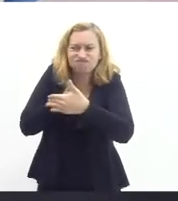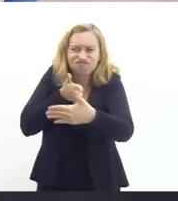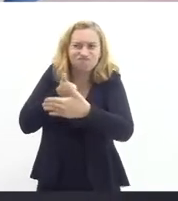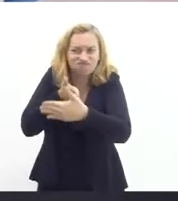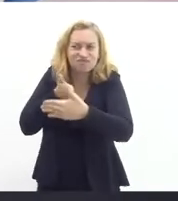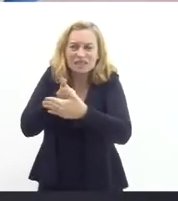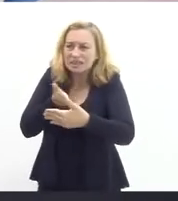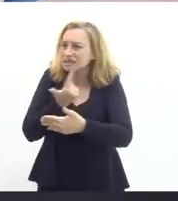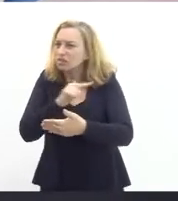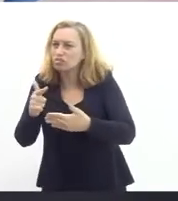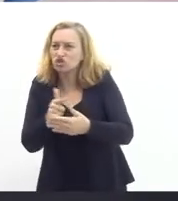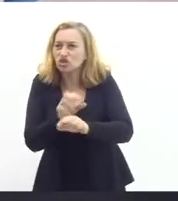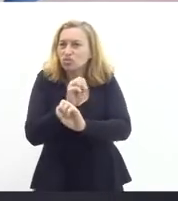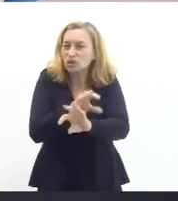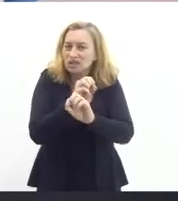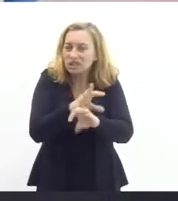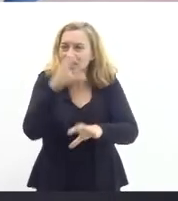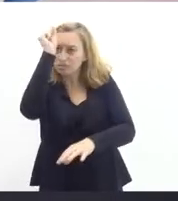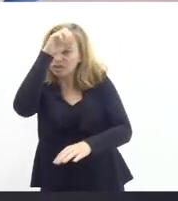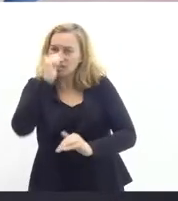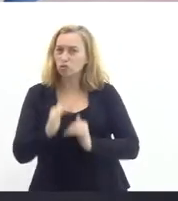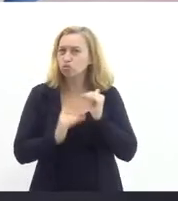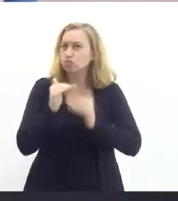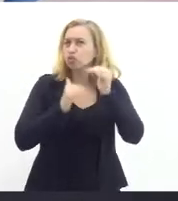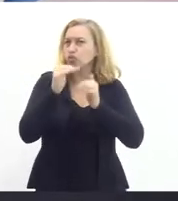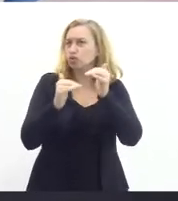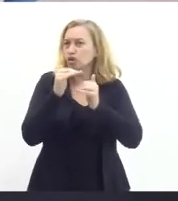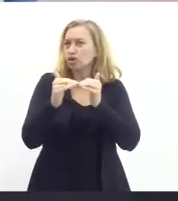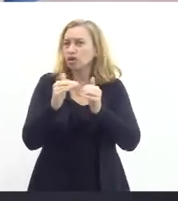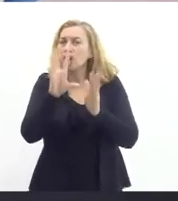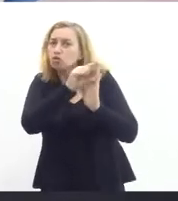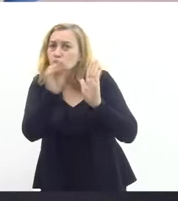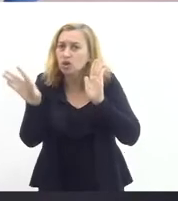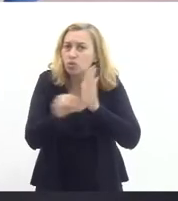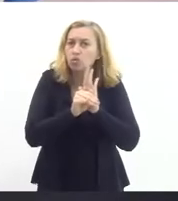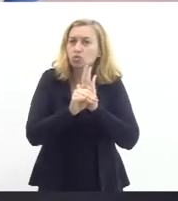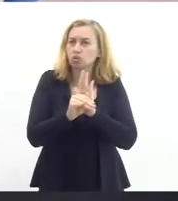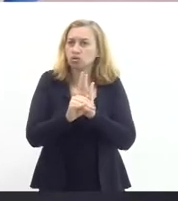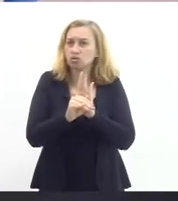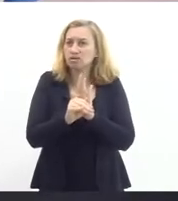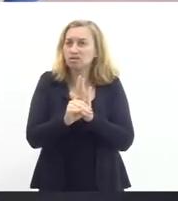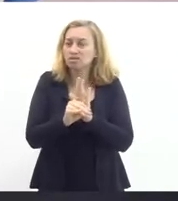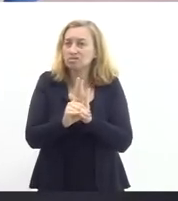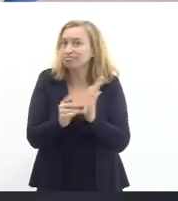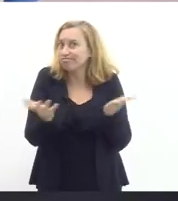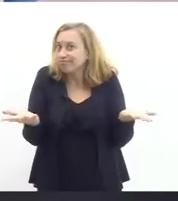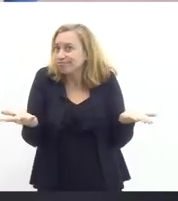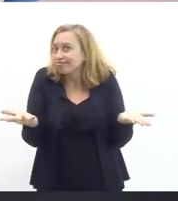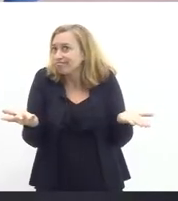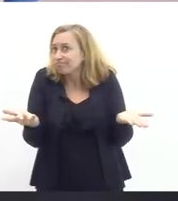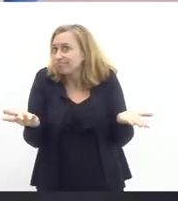processo de ensino-aprendizagem, ao desenvolvimento, aos conteúdos, isso é absolutamente